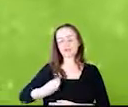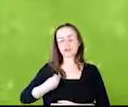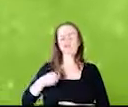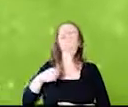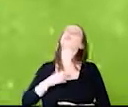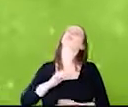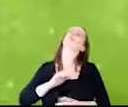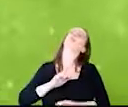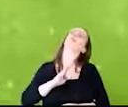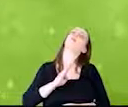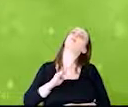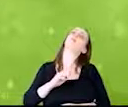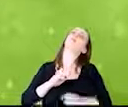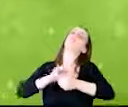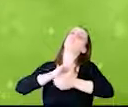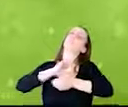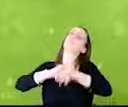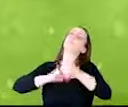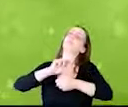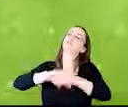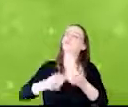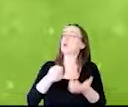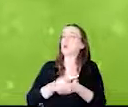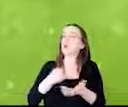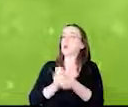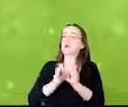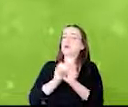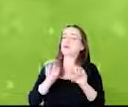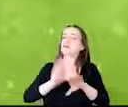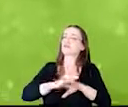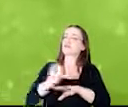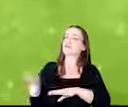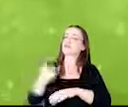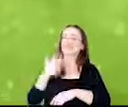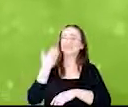mais. Ele não cobra nada para fazer isso. Olha só que legal.